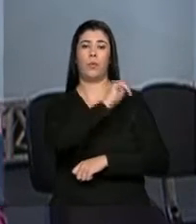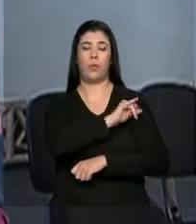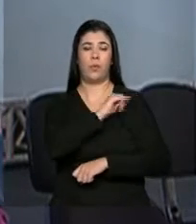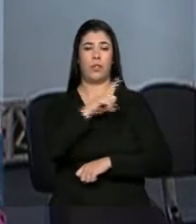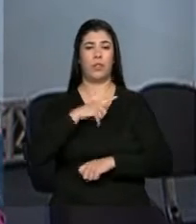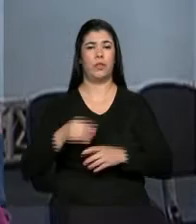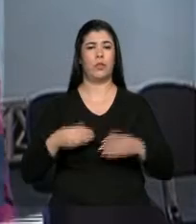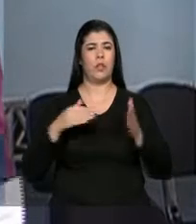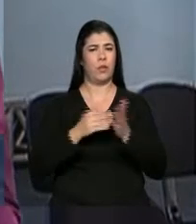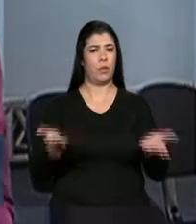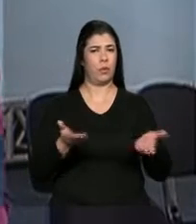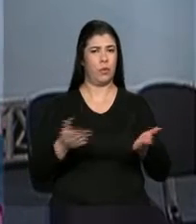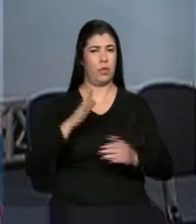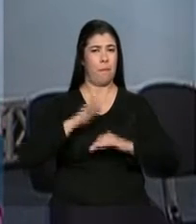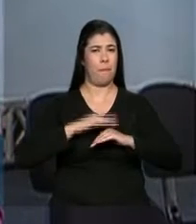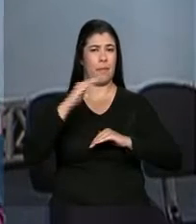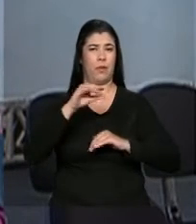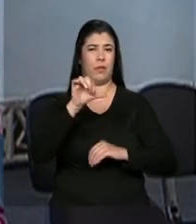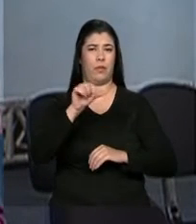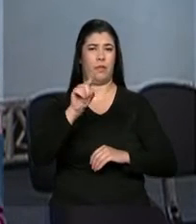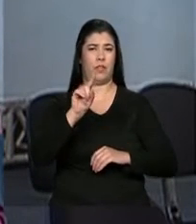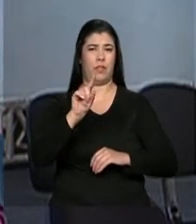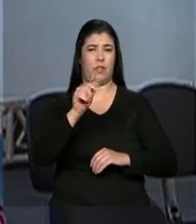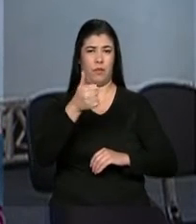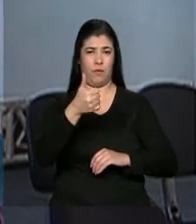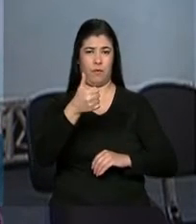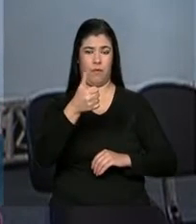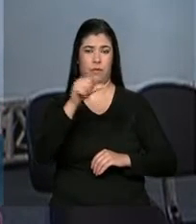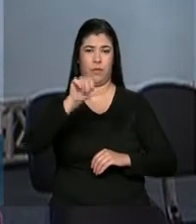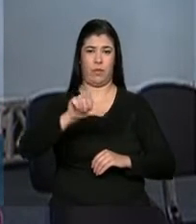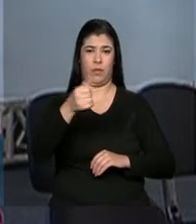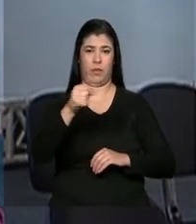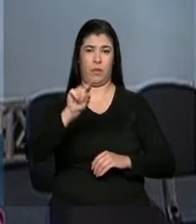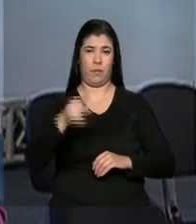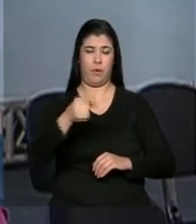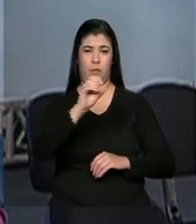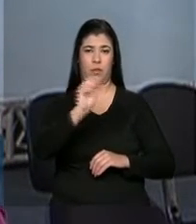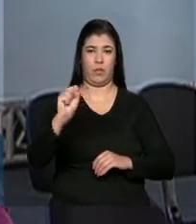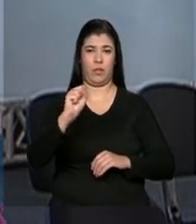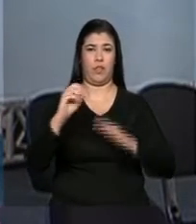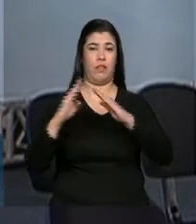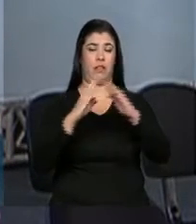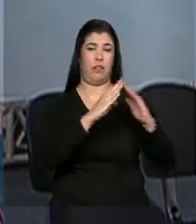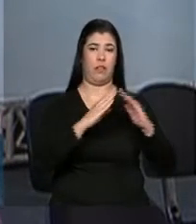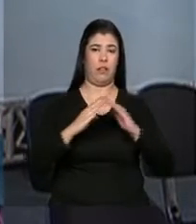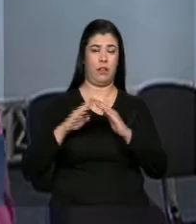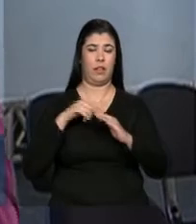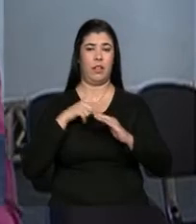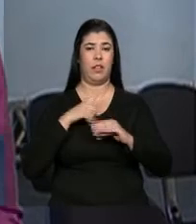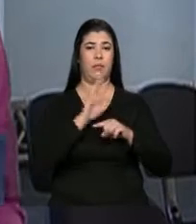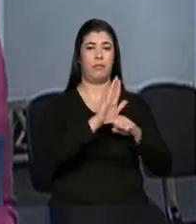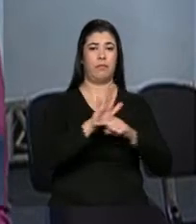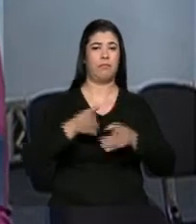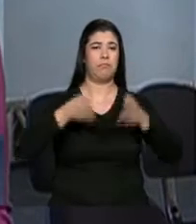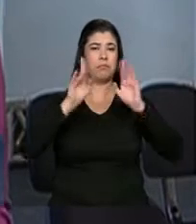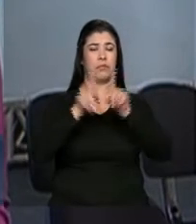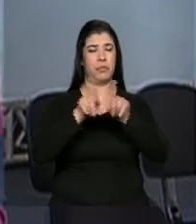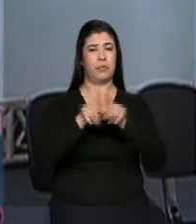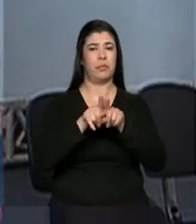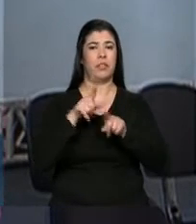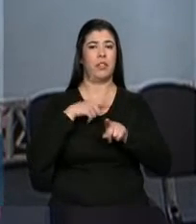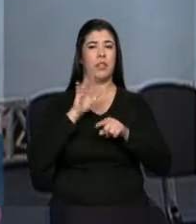foram entregues mais de 91.800 unidades habitacionais que beneficiaram cerca de 360